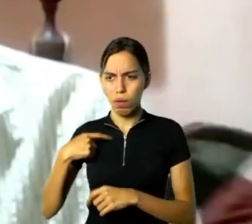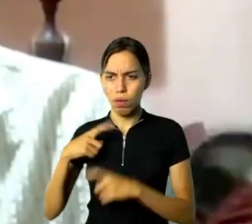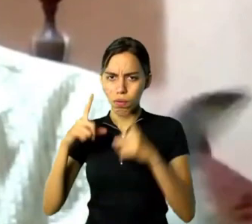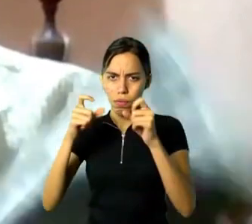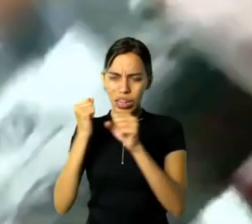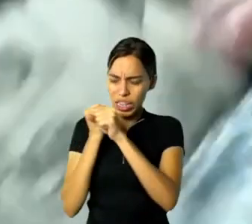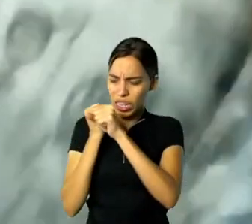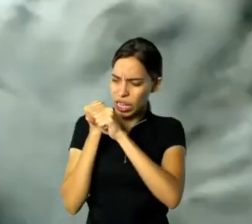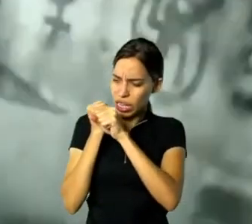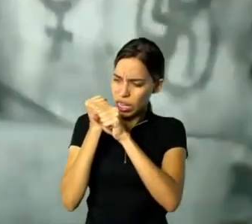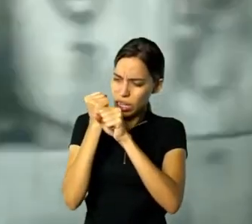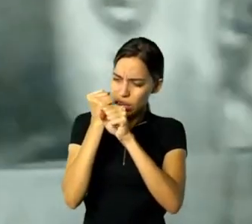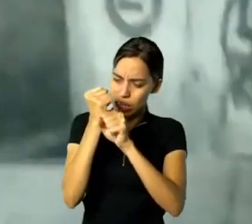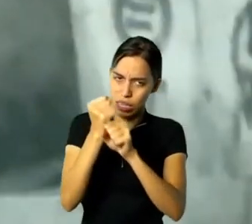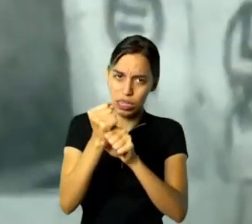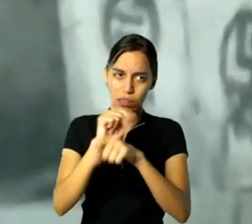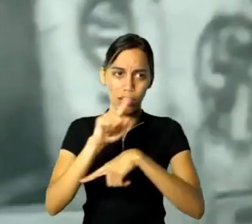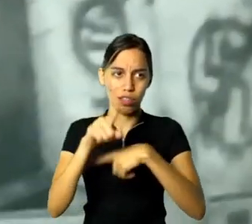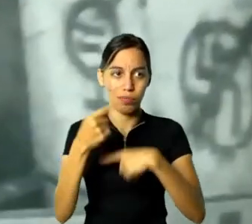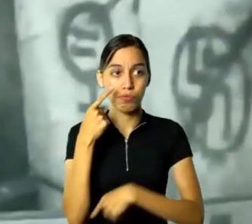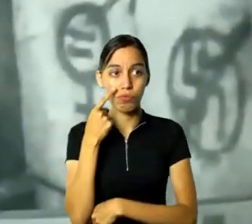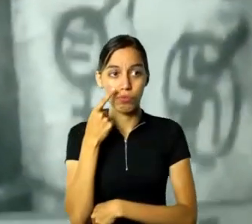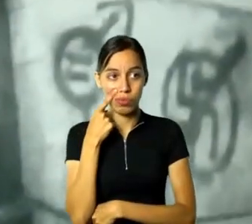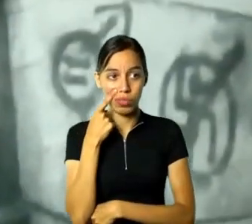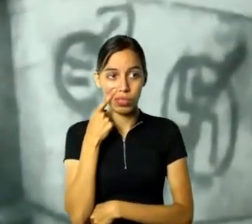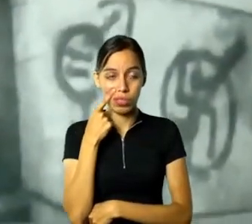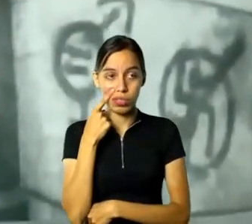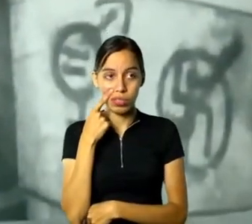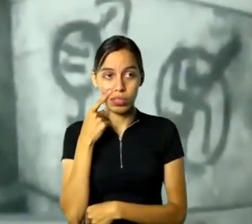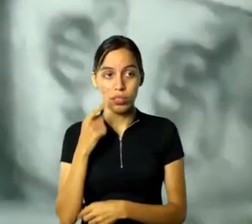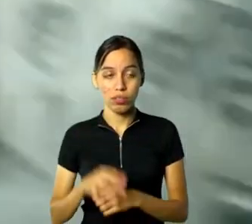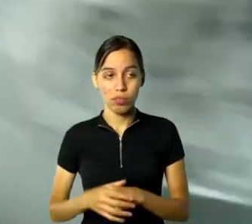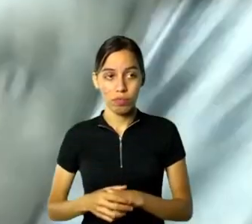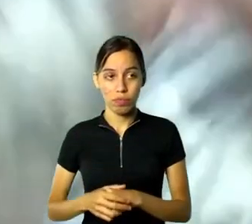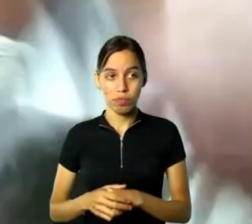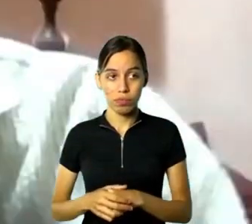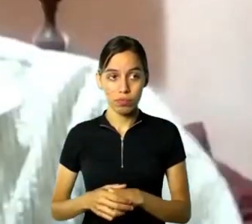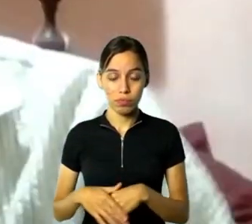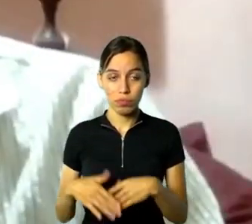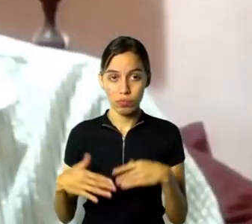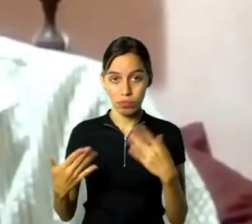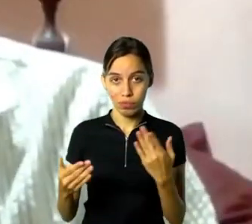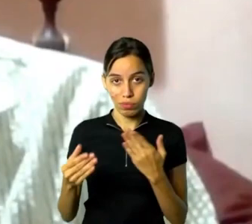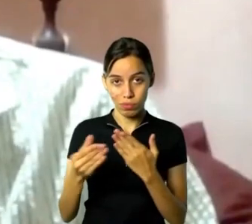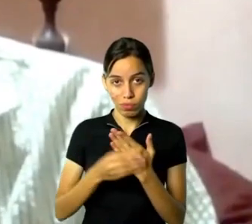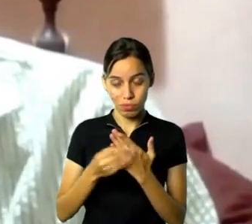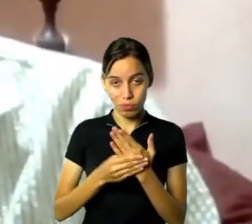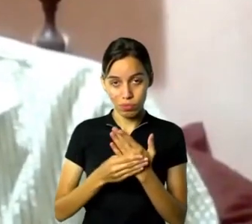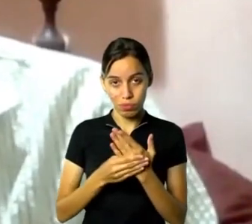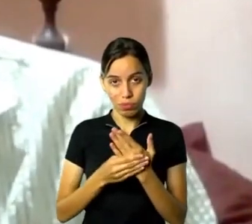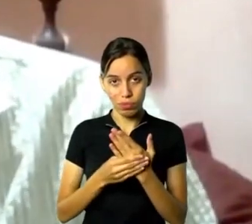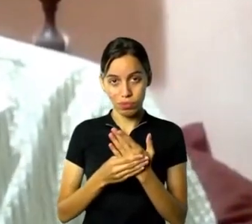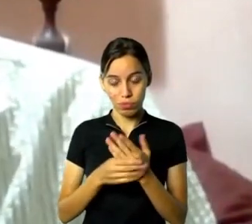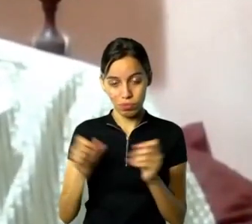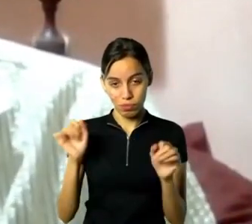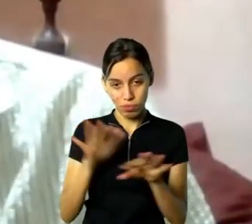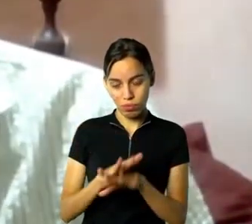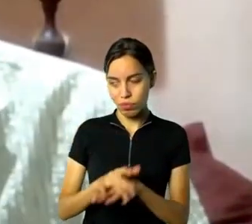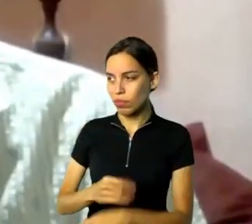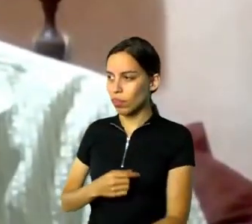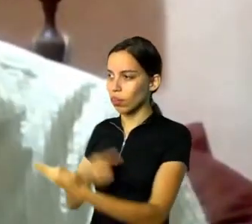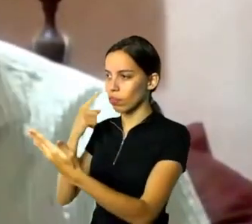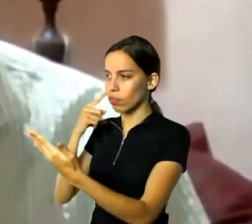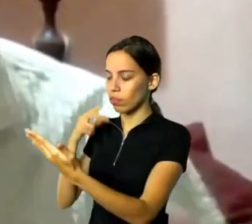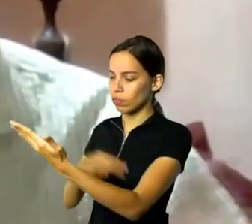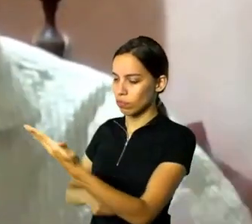João segura nas mãos o livreto de fotos. Quando o livro estava pronto, que eu tinha muita coisa, e isso aqui dá para eu fazer